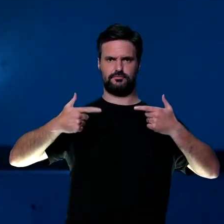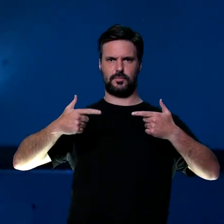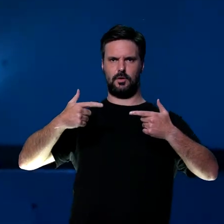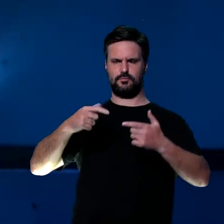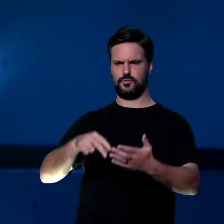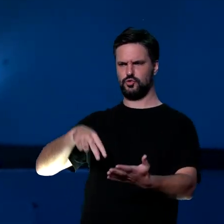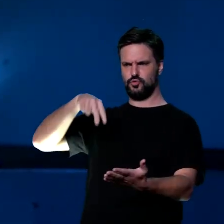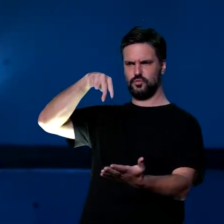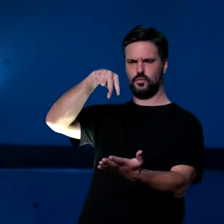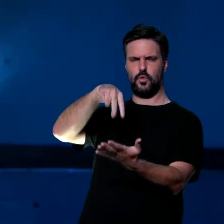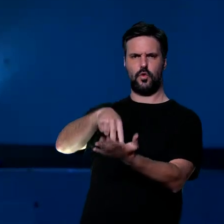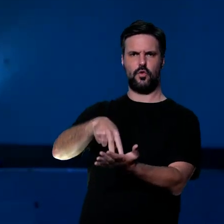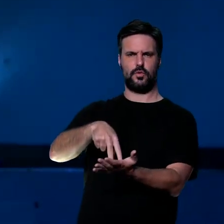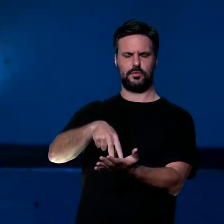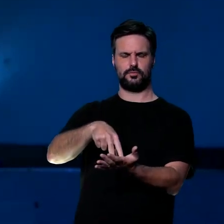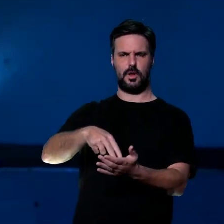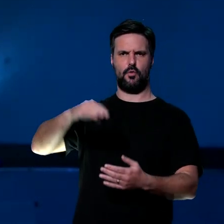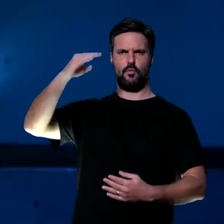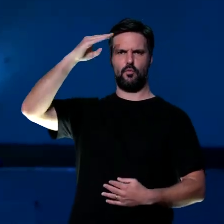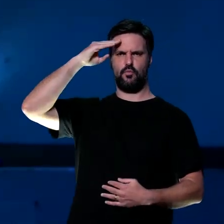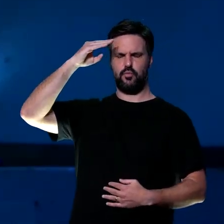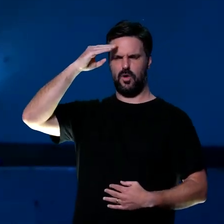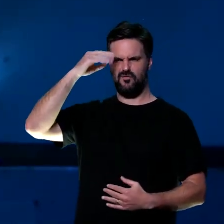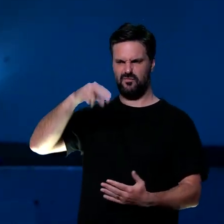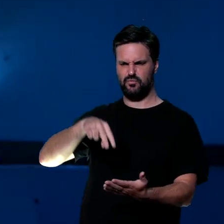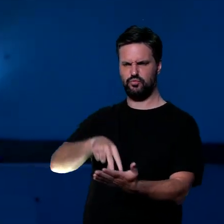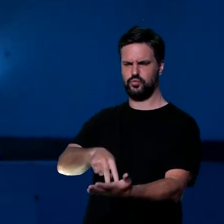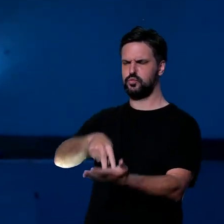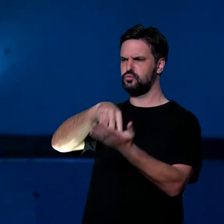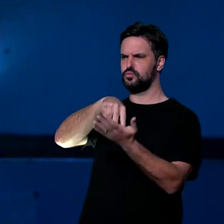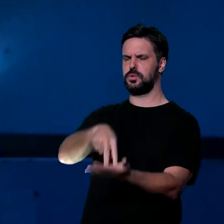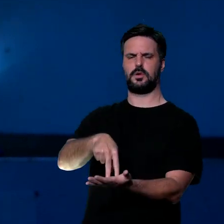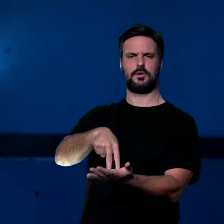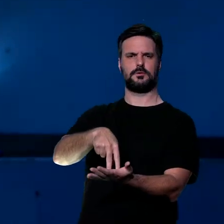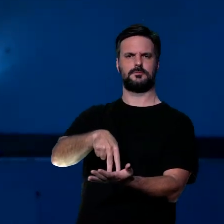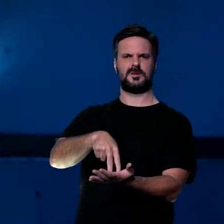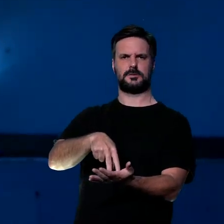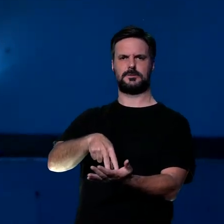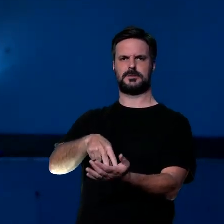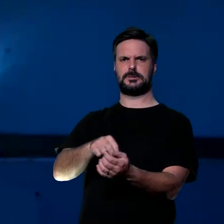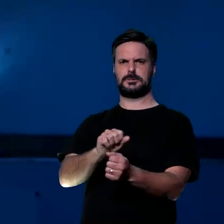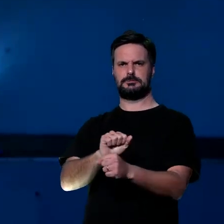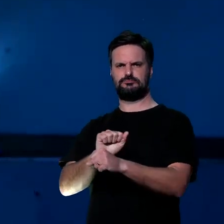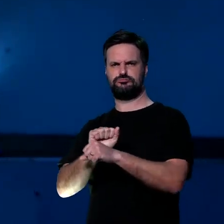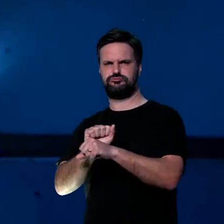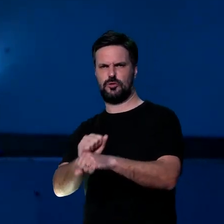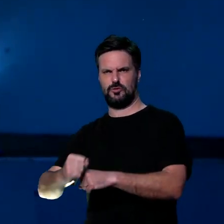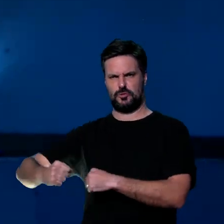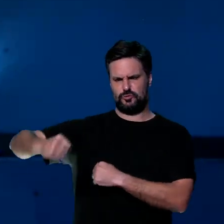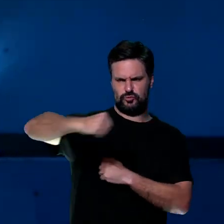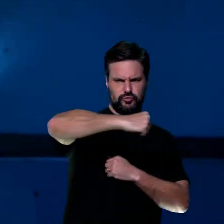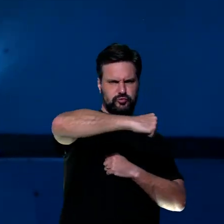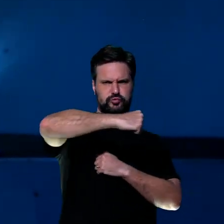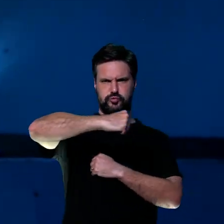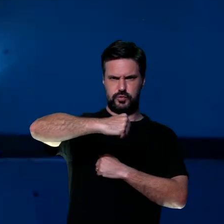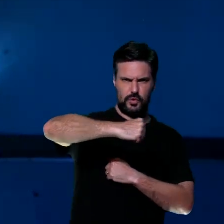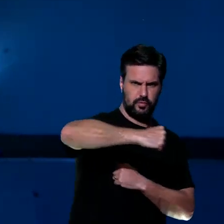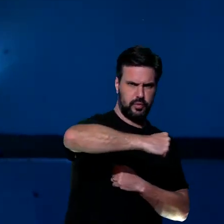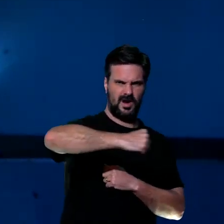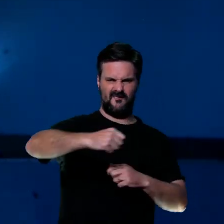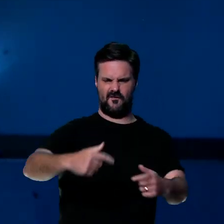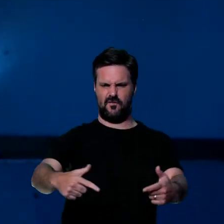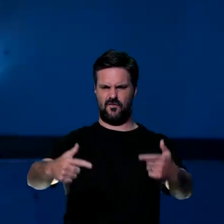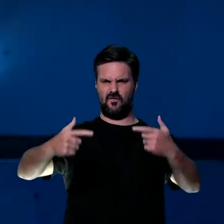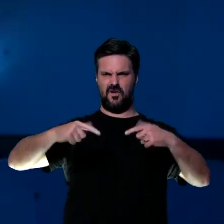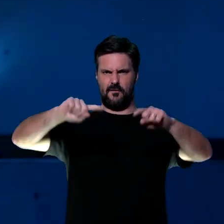coloca na batalha. E essa posição firme dele de resistir à oposição dos inimigos, do